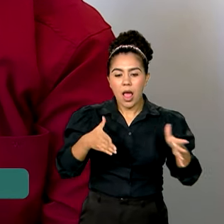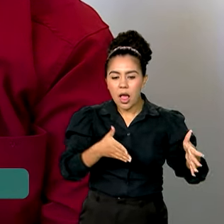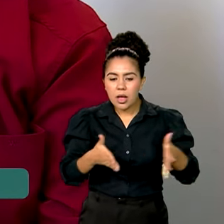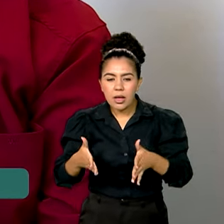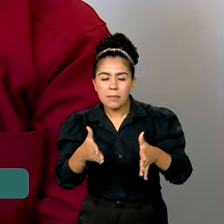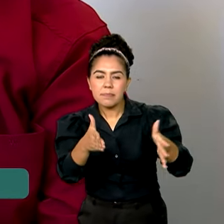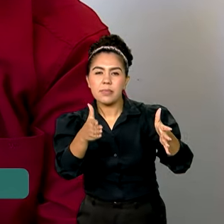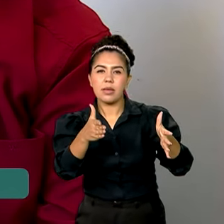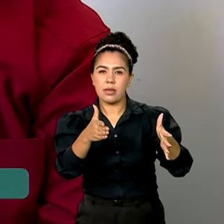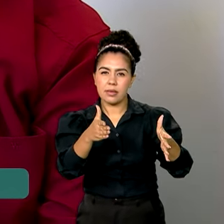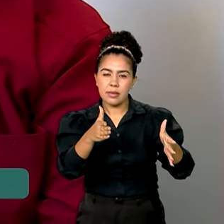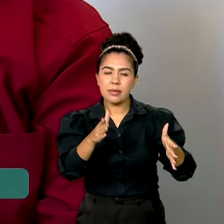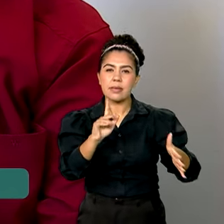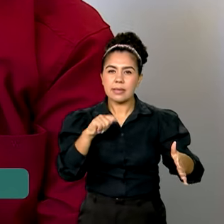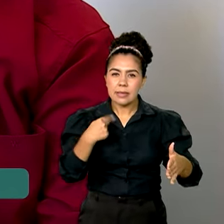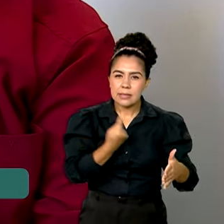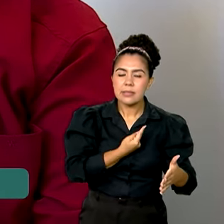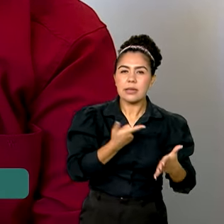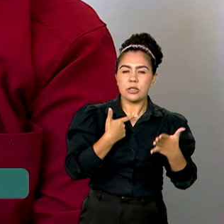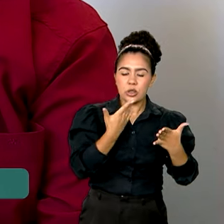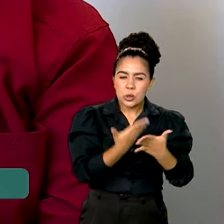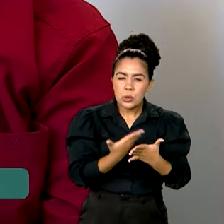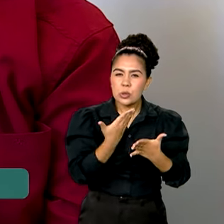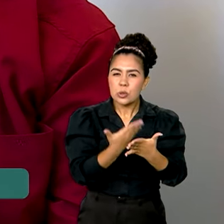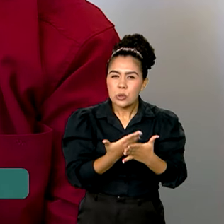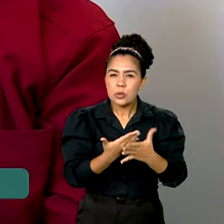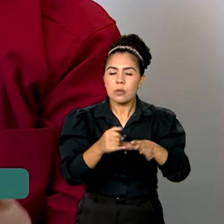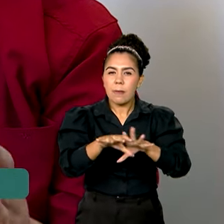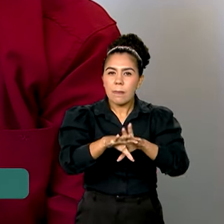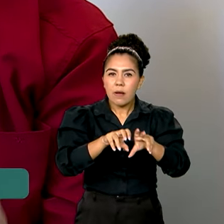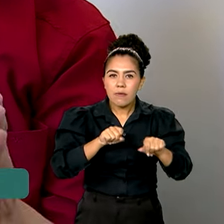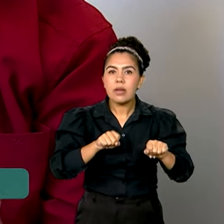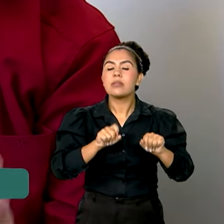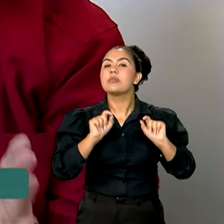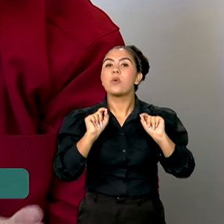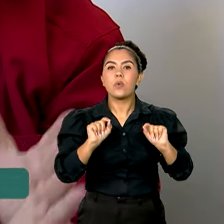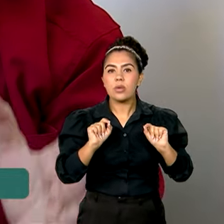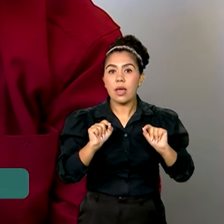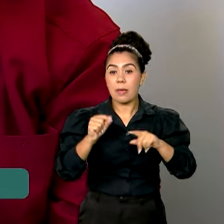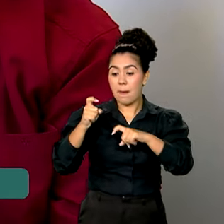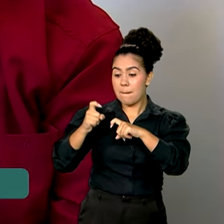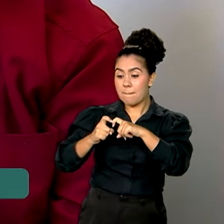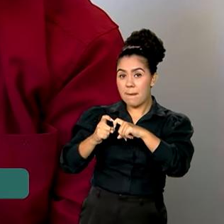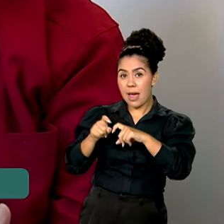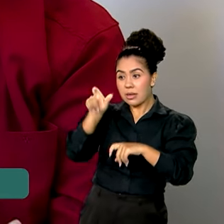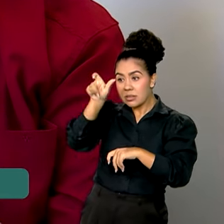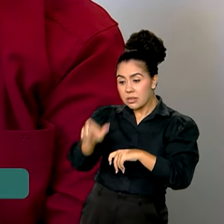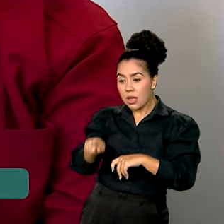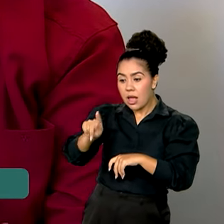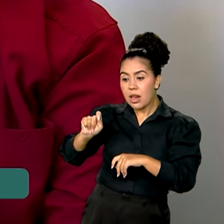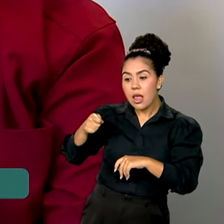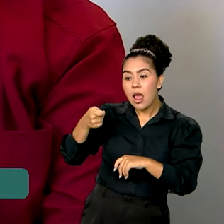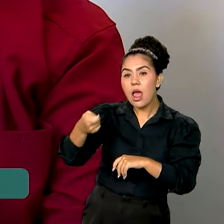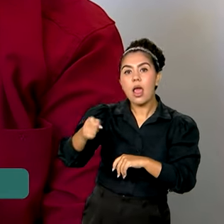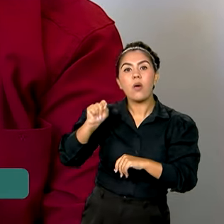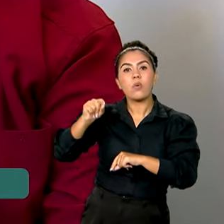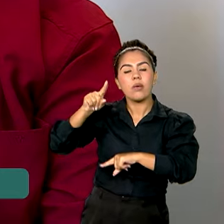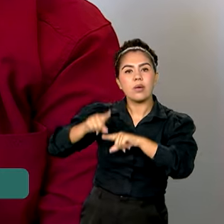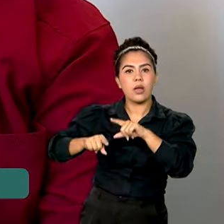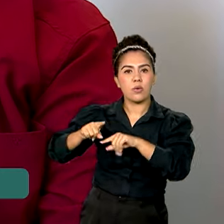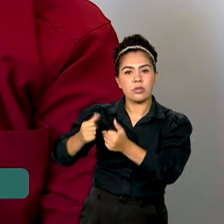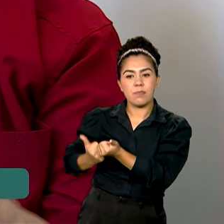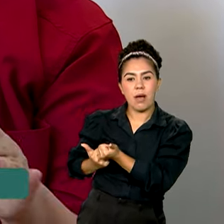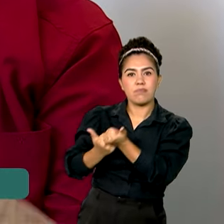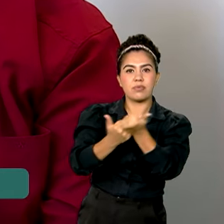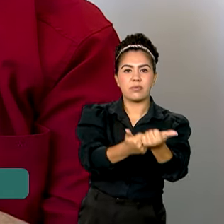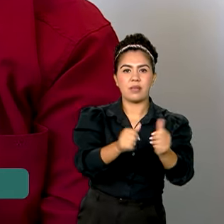estudado, que a gente vive estudando dentro da especialização de medicina de família é que o médico é um recurso da comunidade. Eu acho que o médico que quer ser